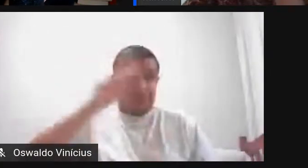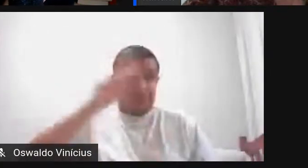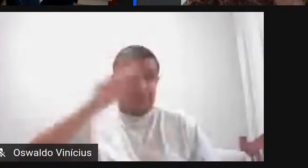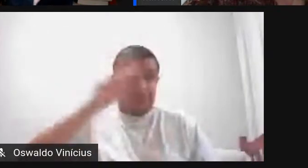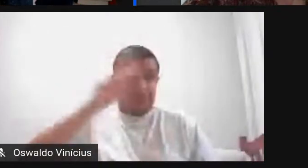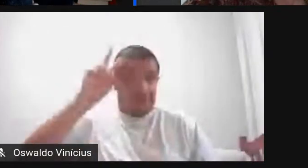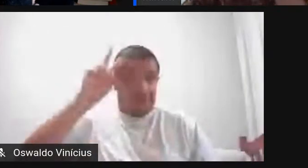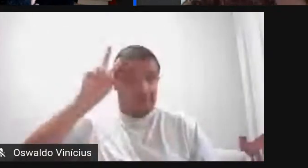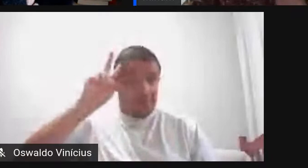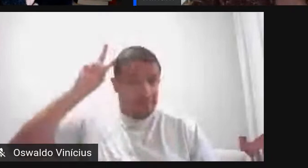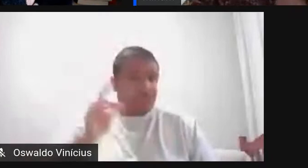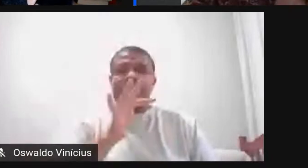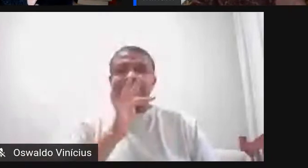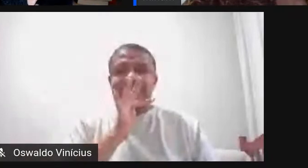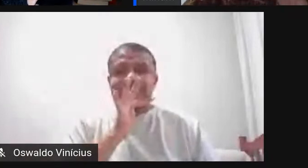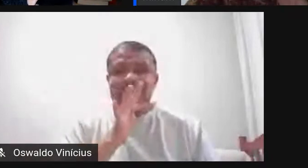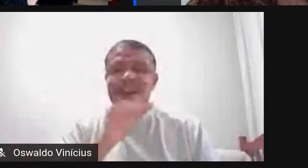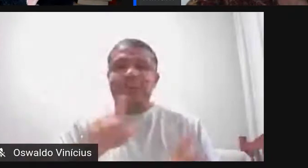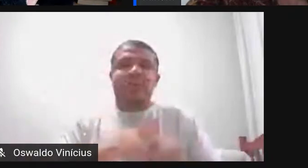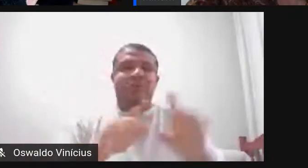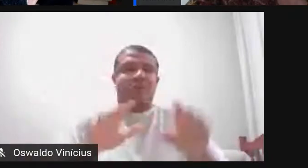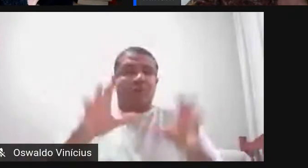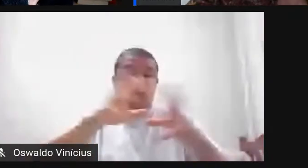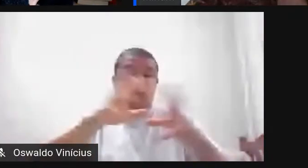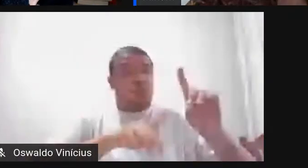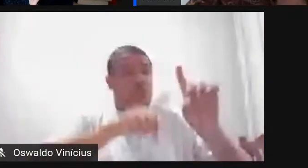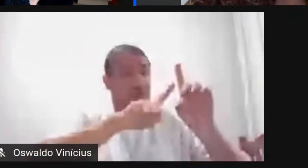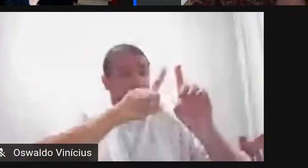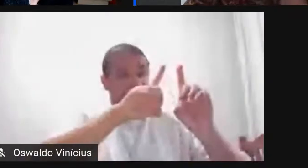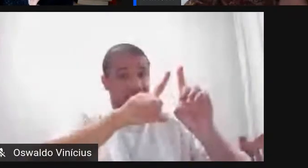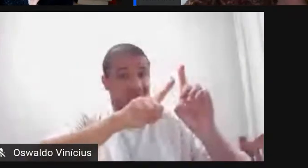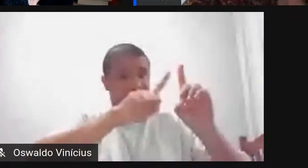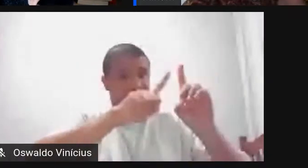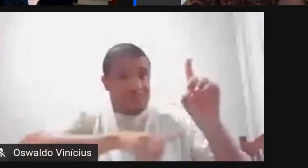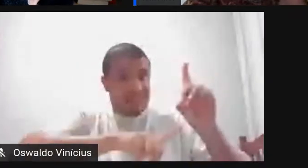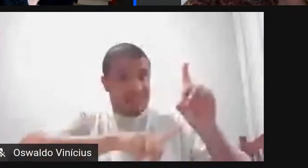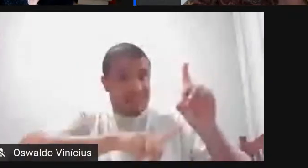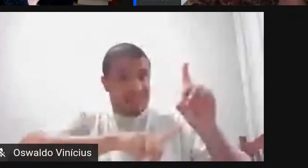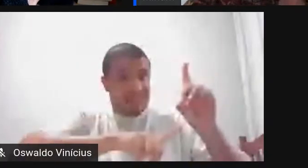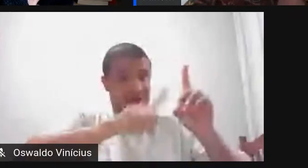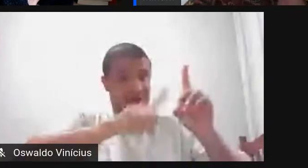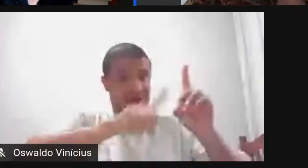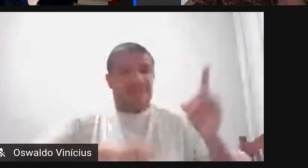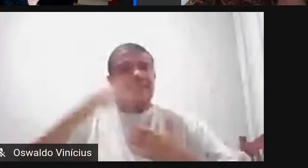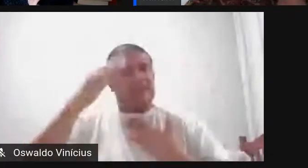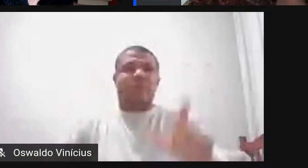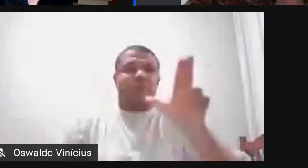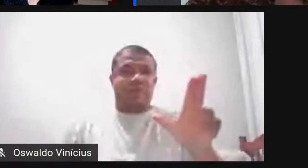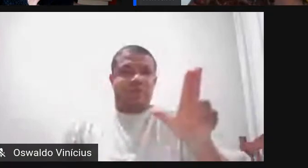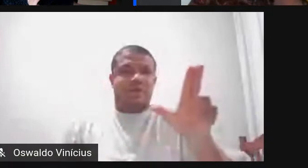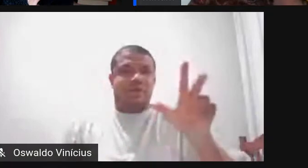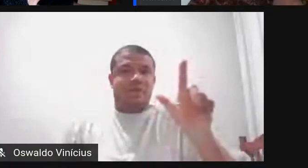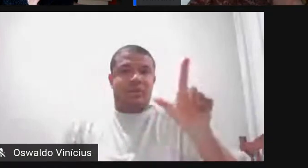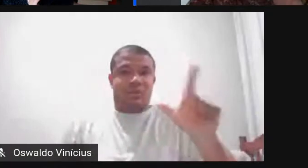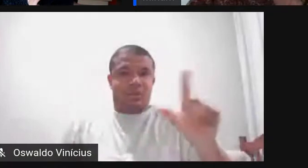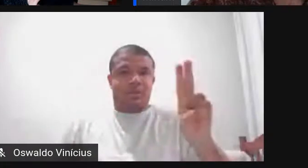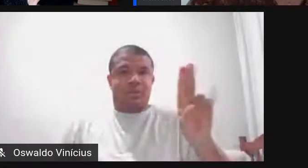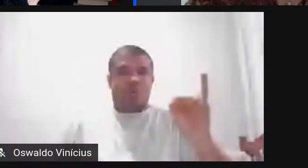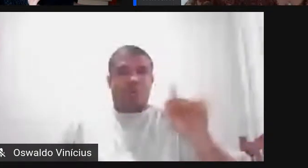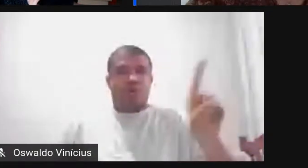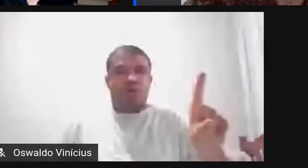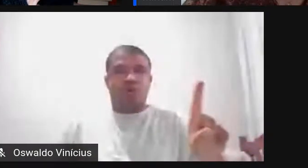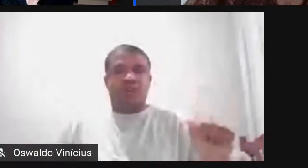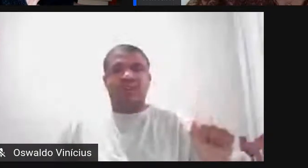Mir né quero agradecer a Luísa Farias não sei se ela está assistindo Márcio um dia ela assistir obrigada ela está por mim né